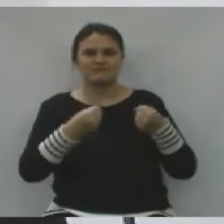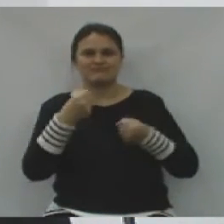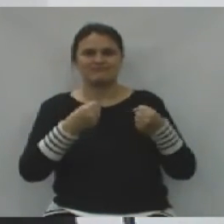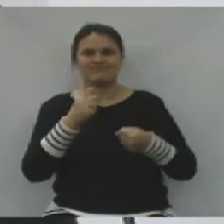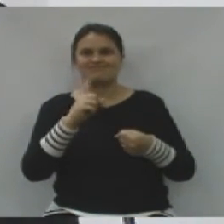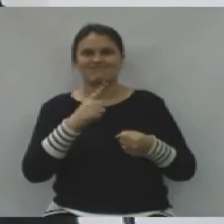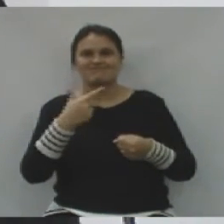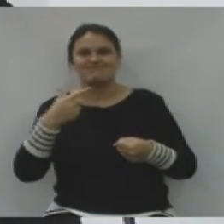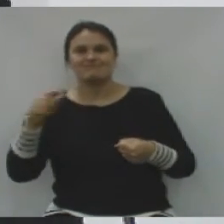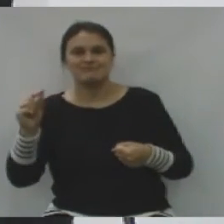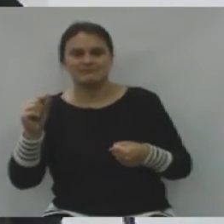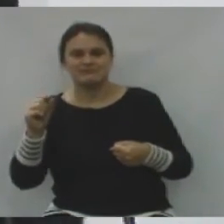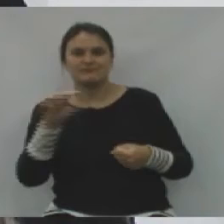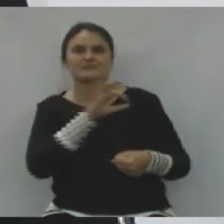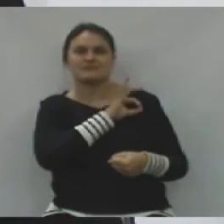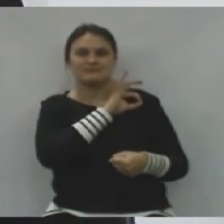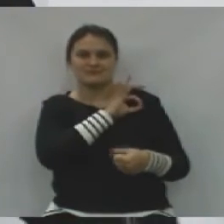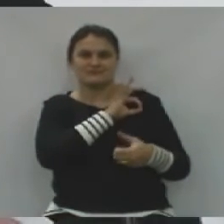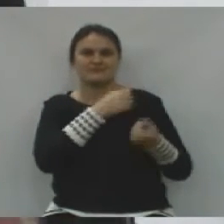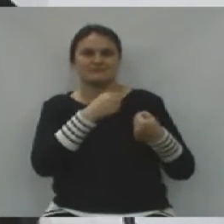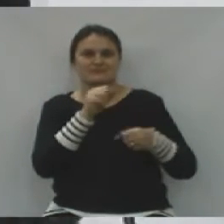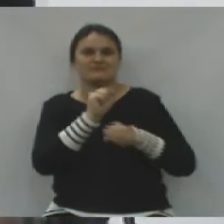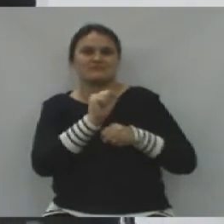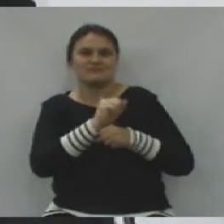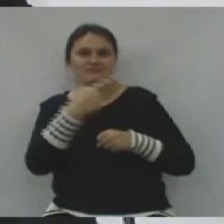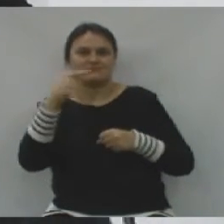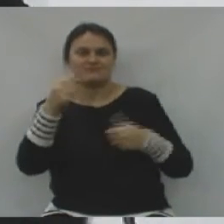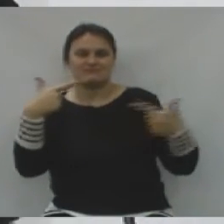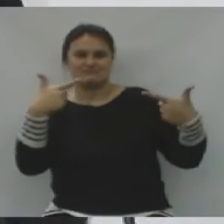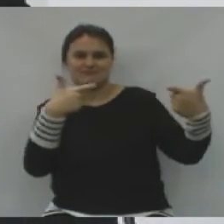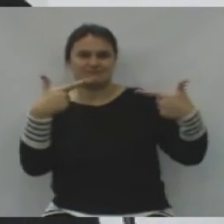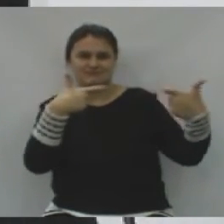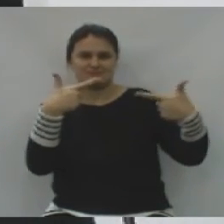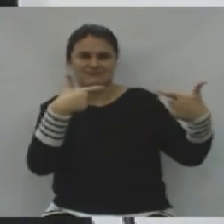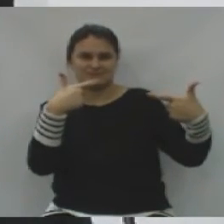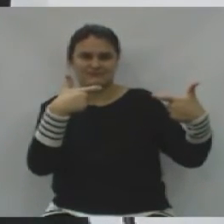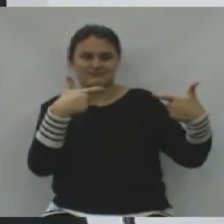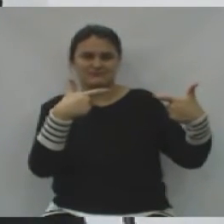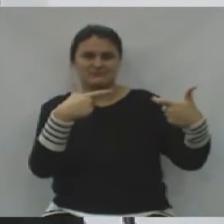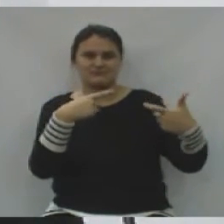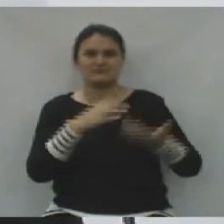sair para fora. Quer dizer, a polícia tem que deixar o cara sair para fora, atirar nos policiais e depois reagir.